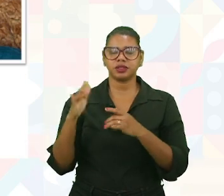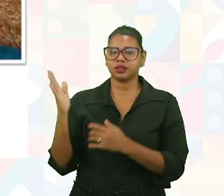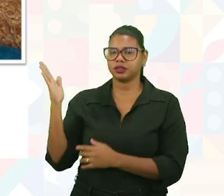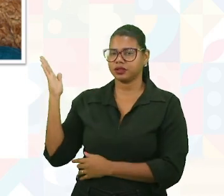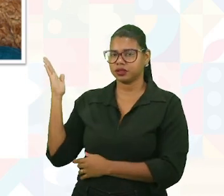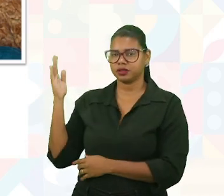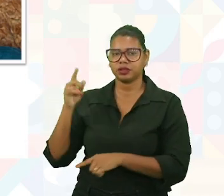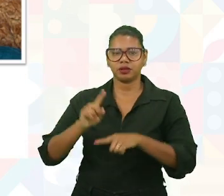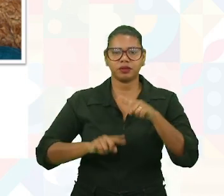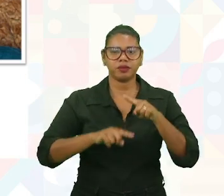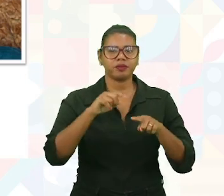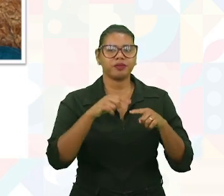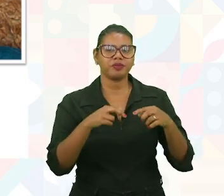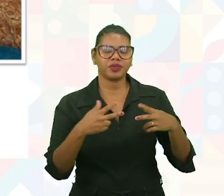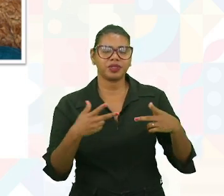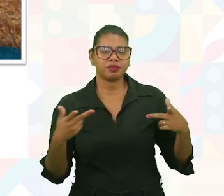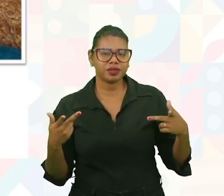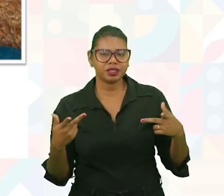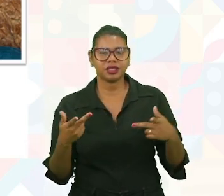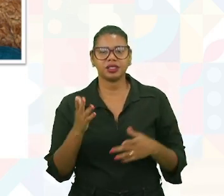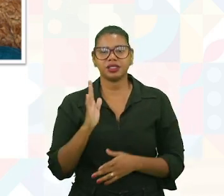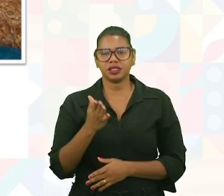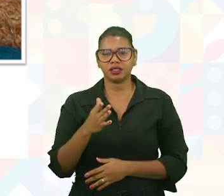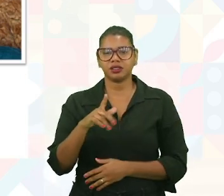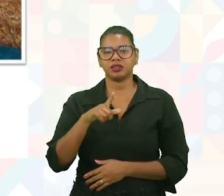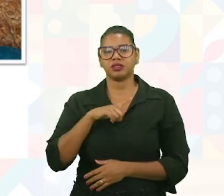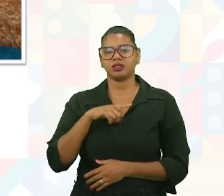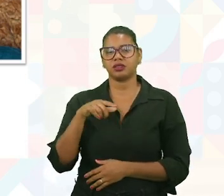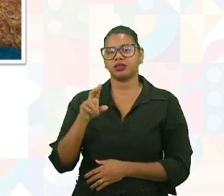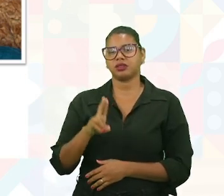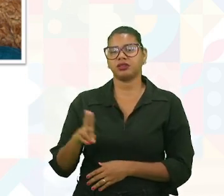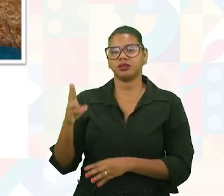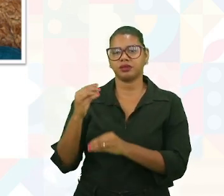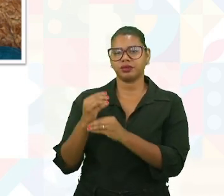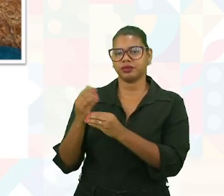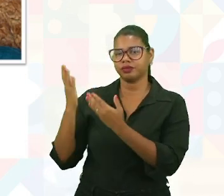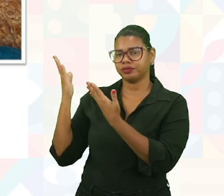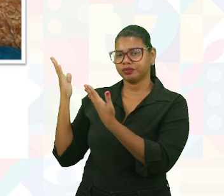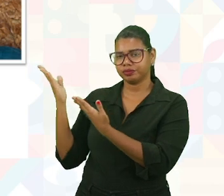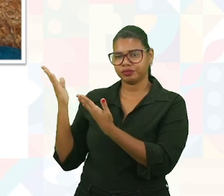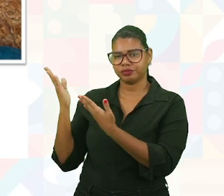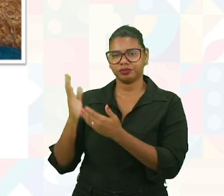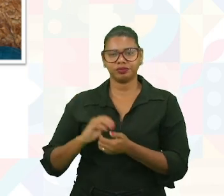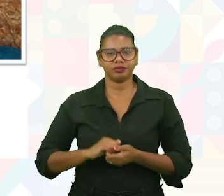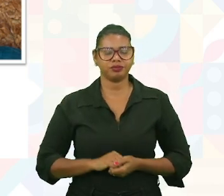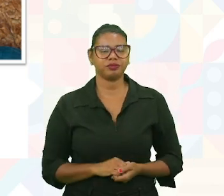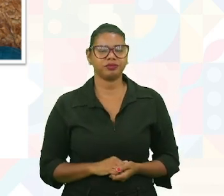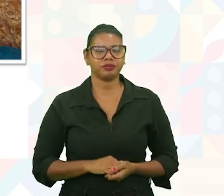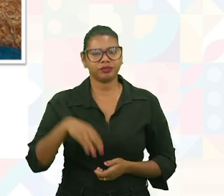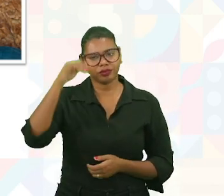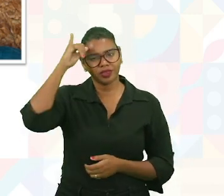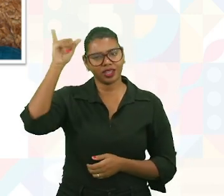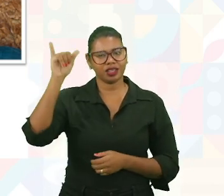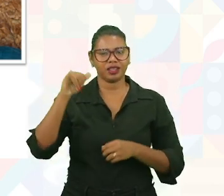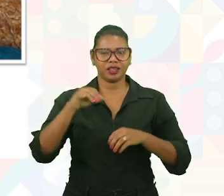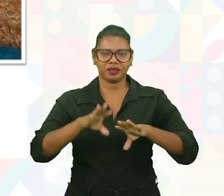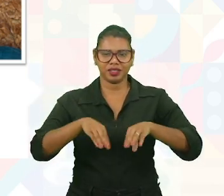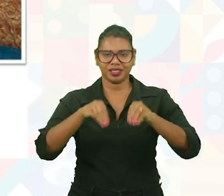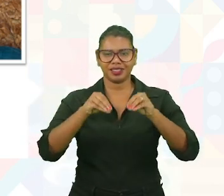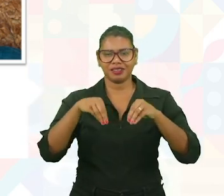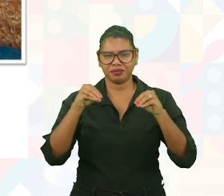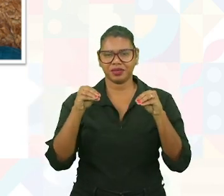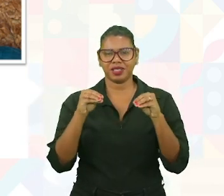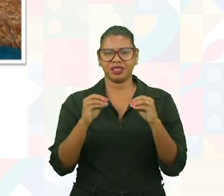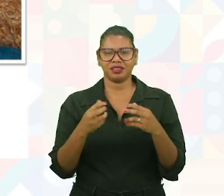gente. Então são produtos que se pensa em utilizar o menos possível de material sintético. Plástico, tóxicos.